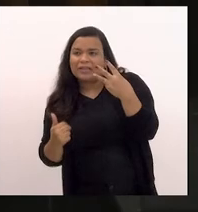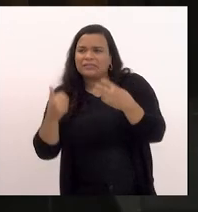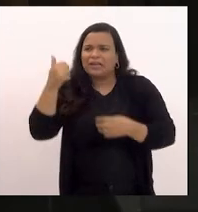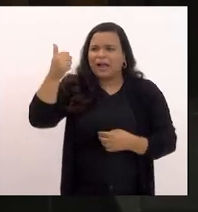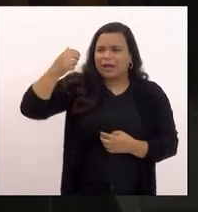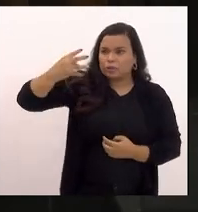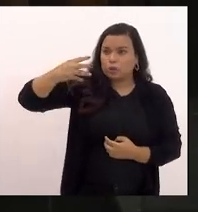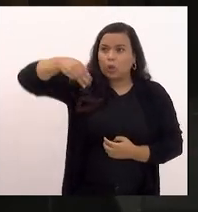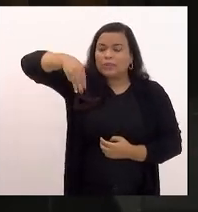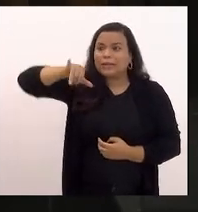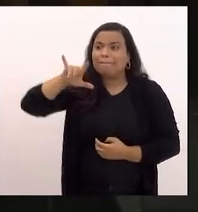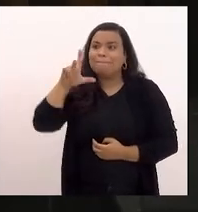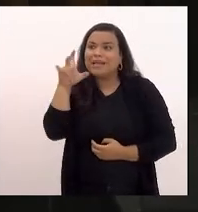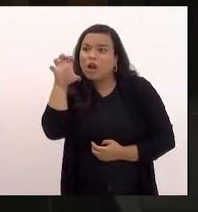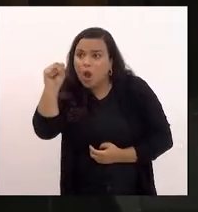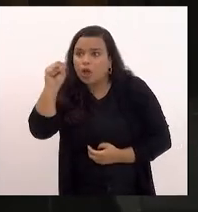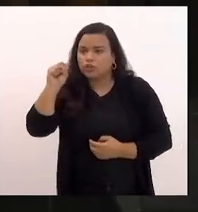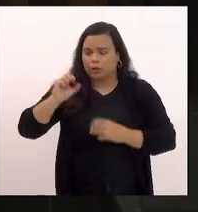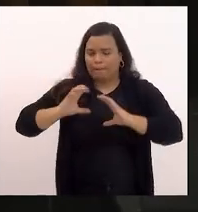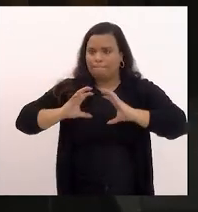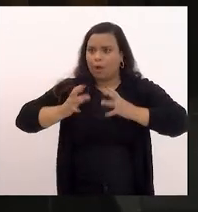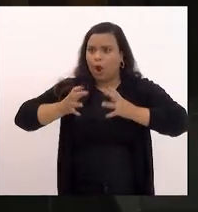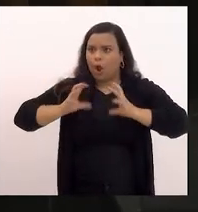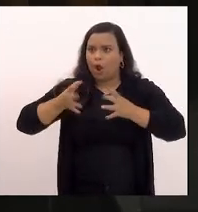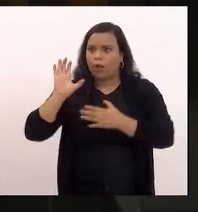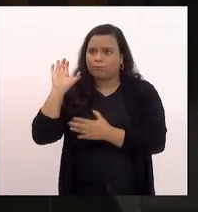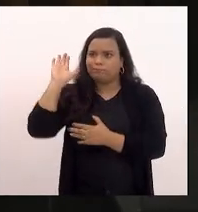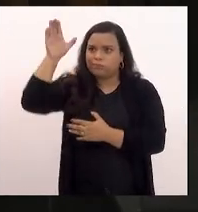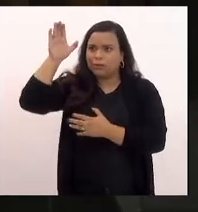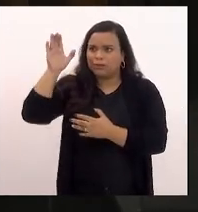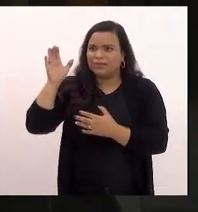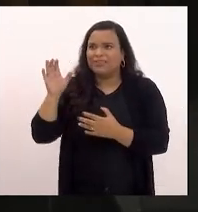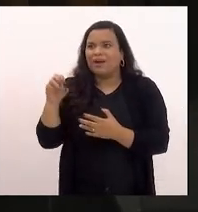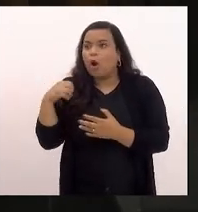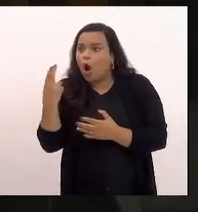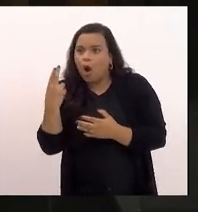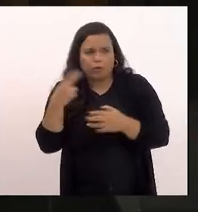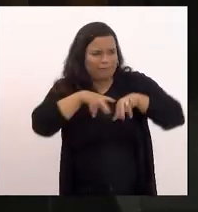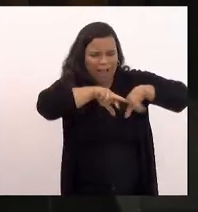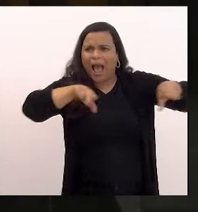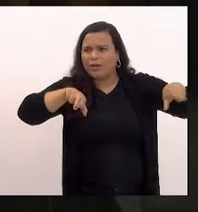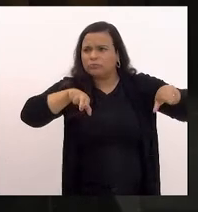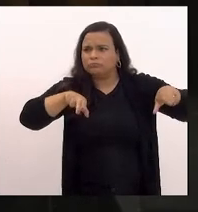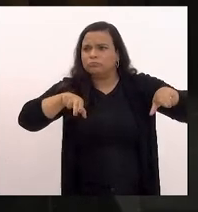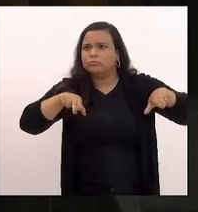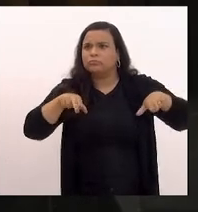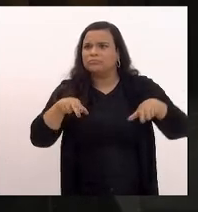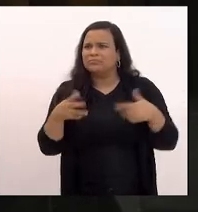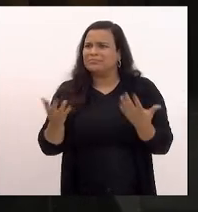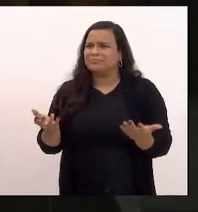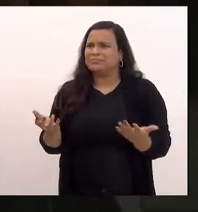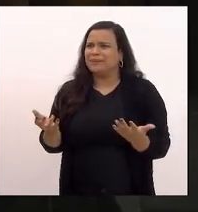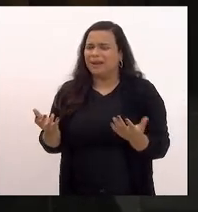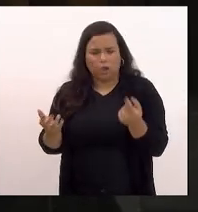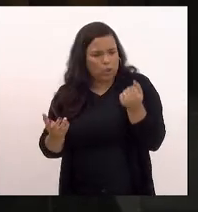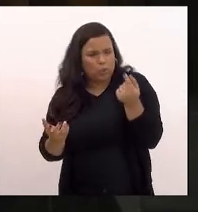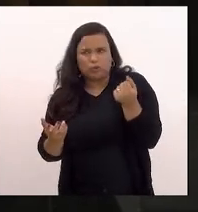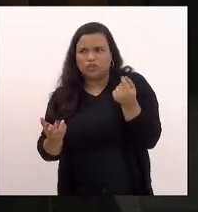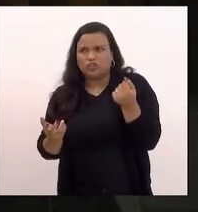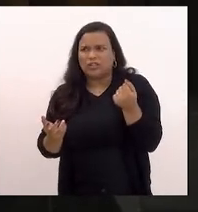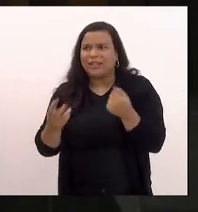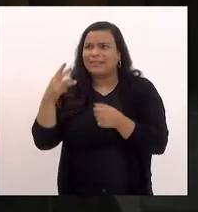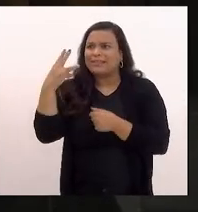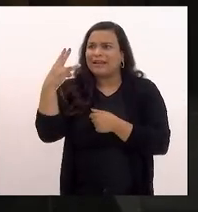com bolas que chegam bolas de basquete ou equipamentos esportivos que chegam a custar 3, 4 vezes mais